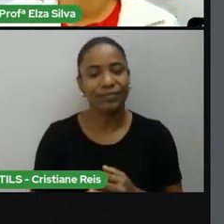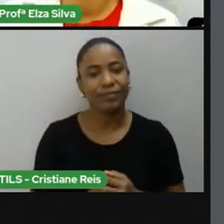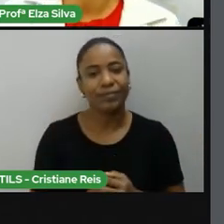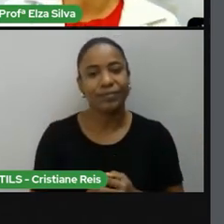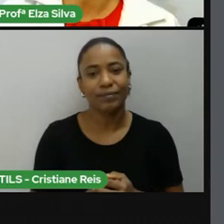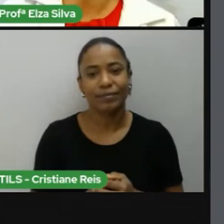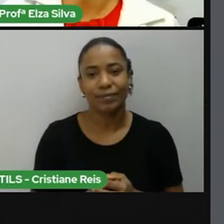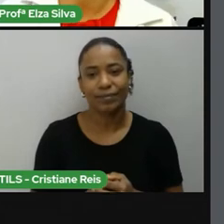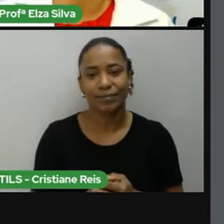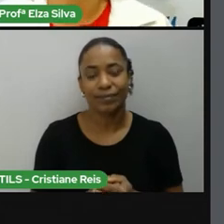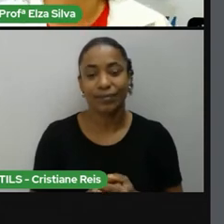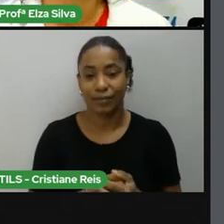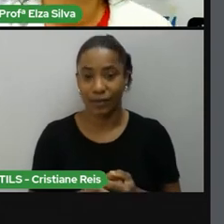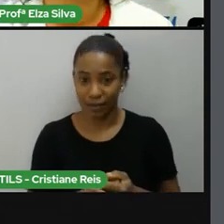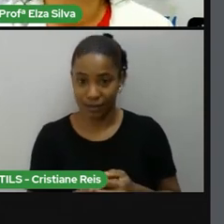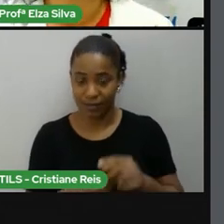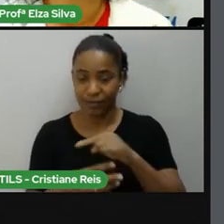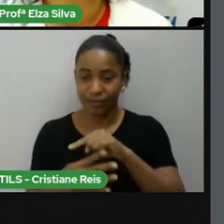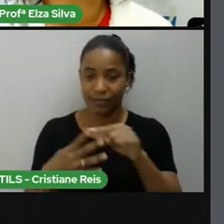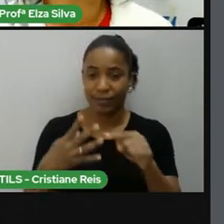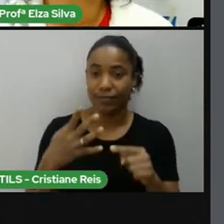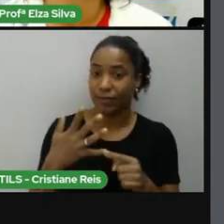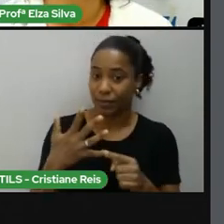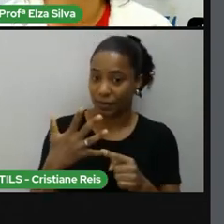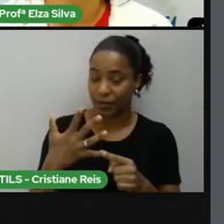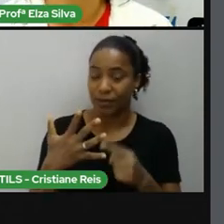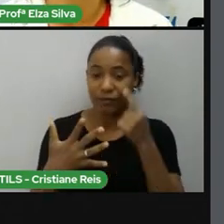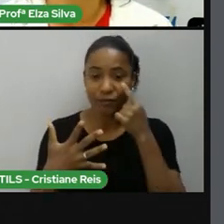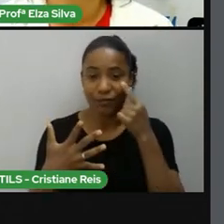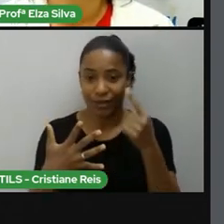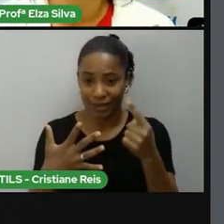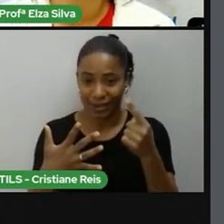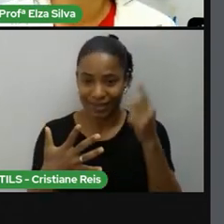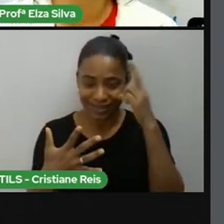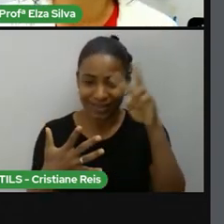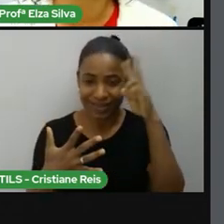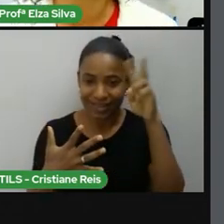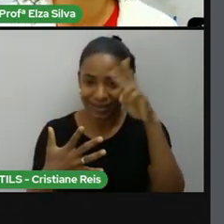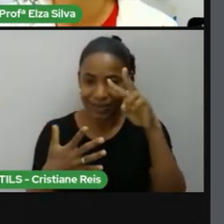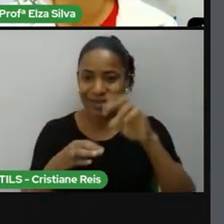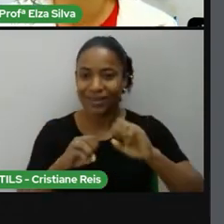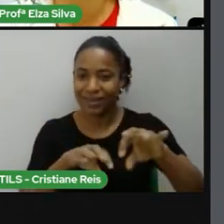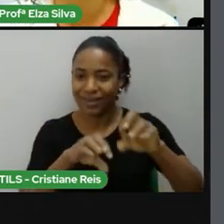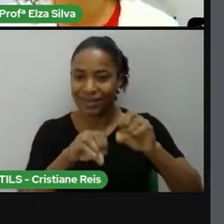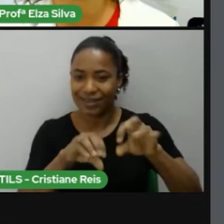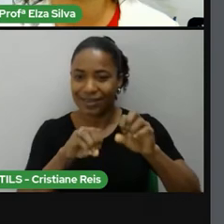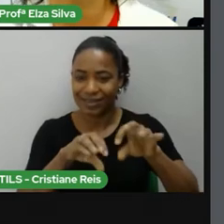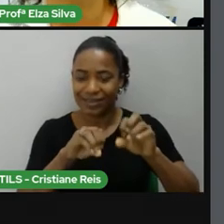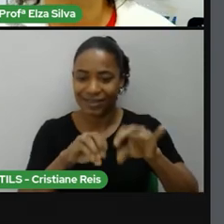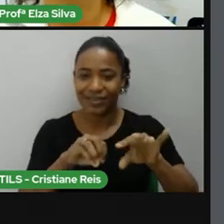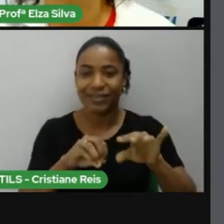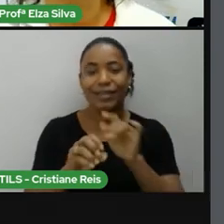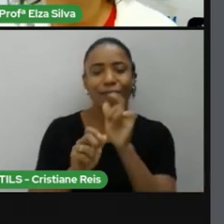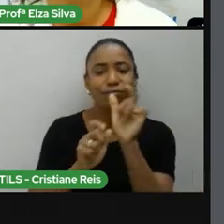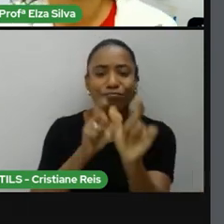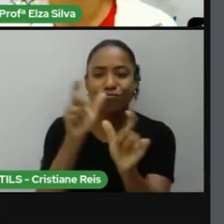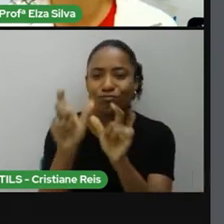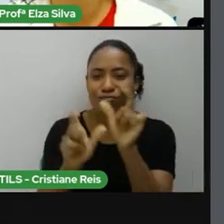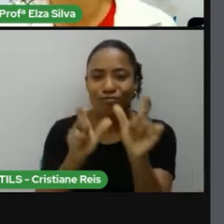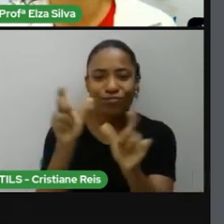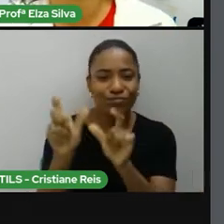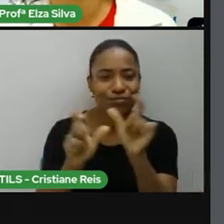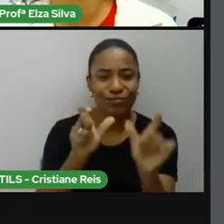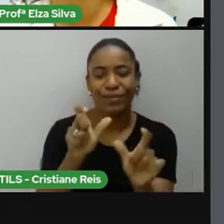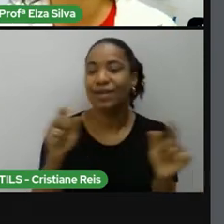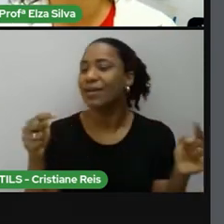Time Expressions Lembrando que na aula anterior nós vimos que essas expressões elas